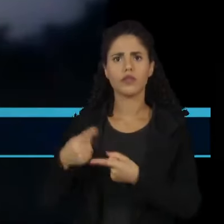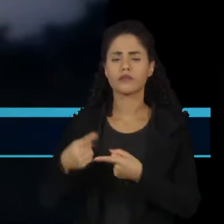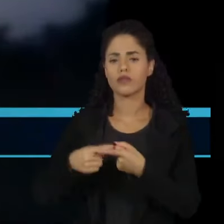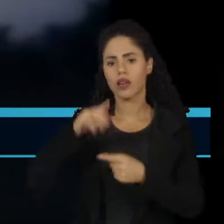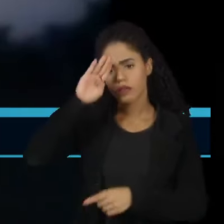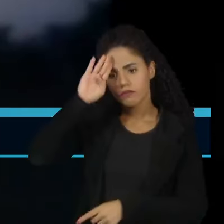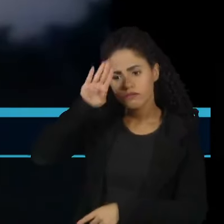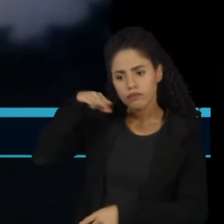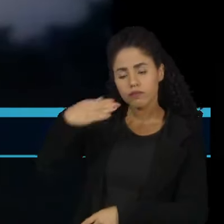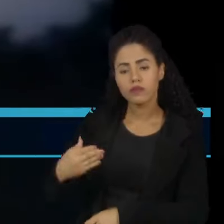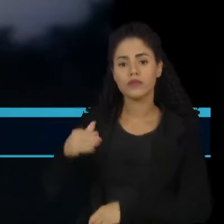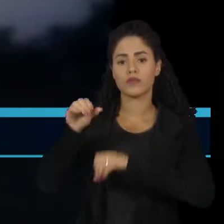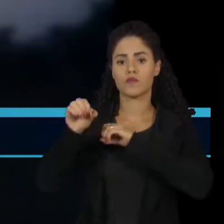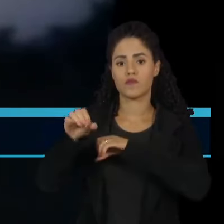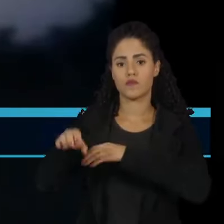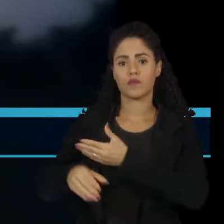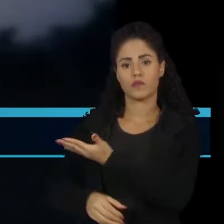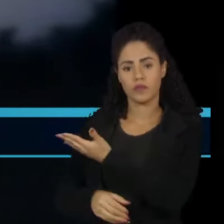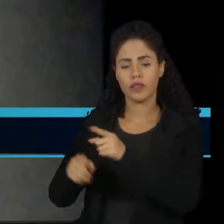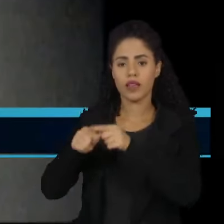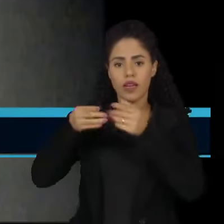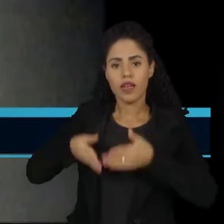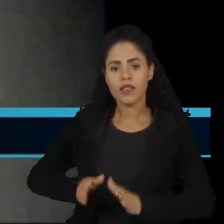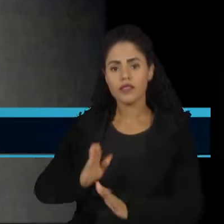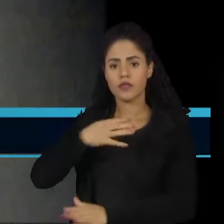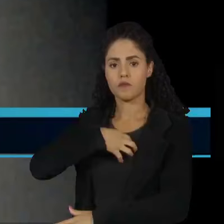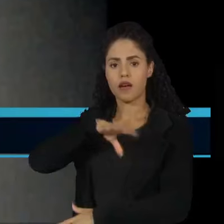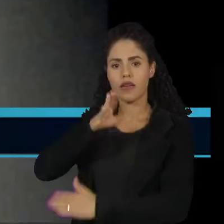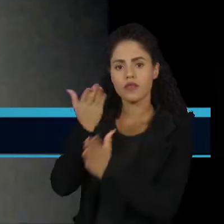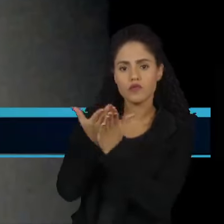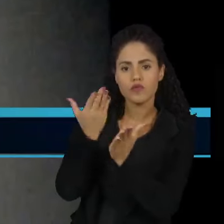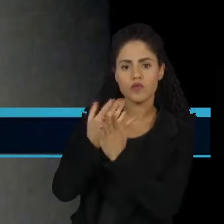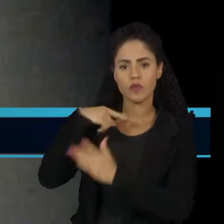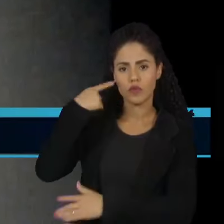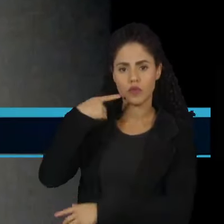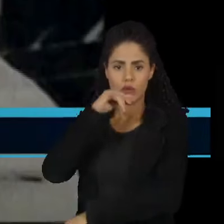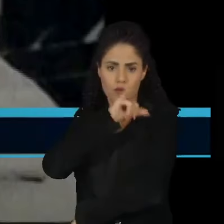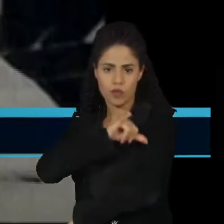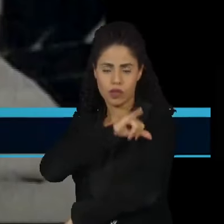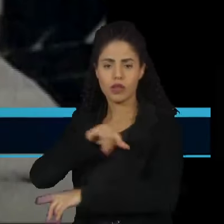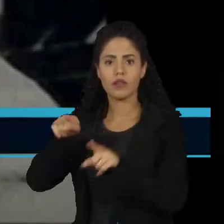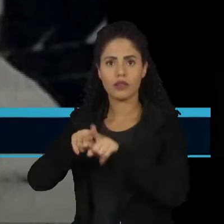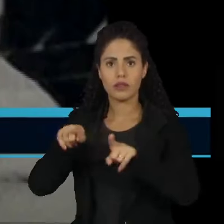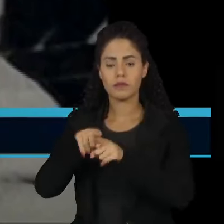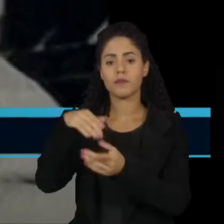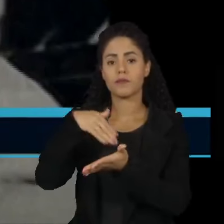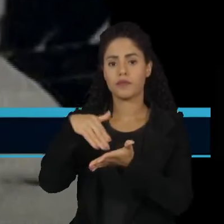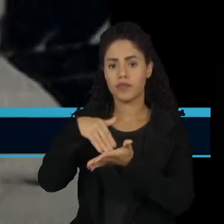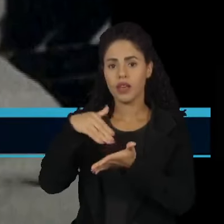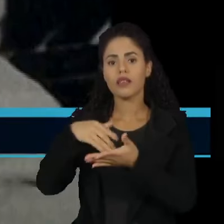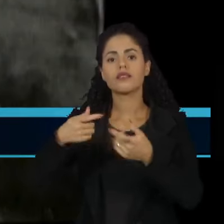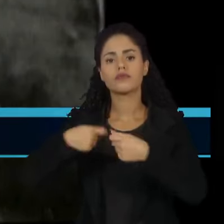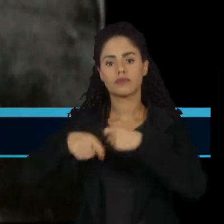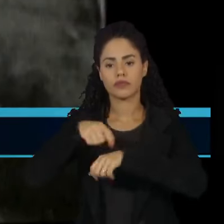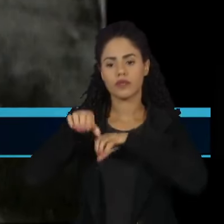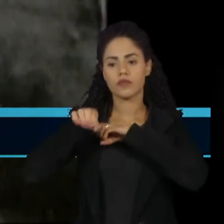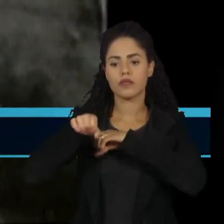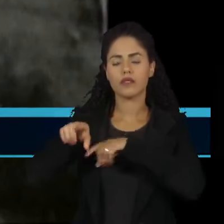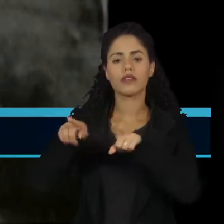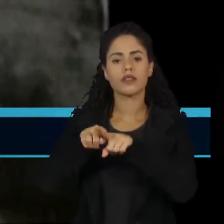homenagem ao educador que nasceu na Bahia, estudou direito no Rio de Janeiro, foi secretário de Educação do Estado,